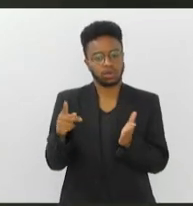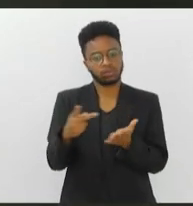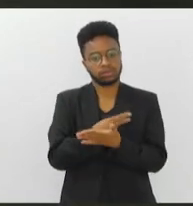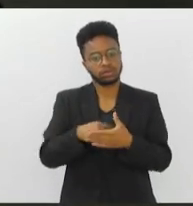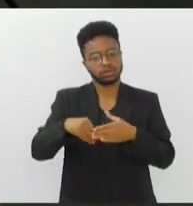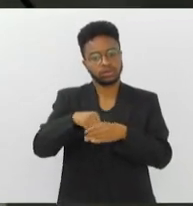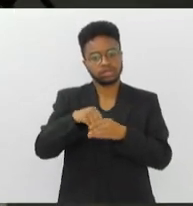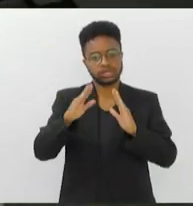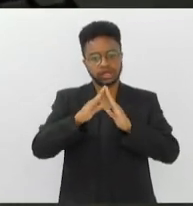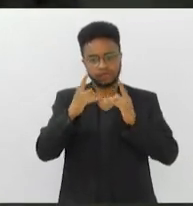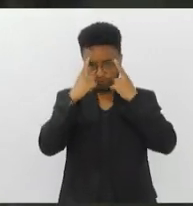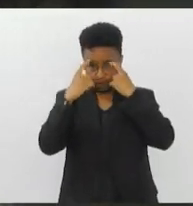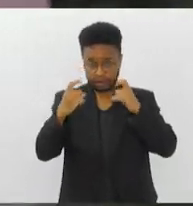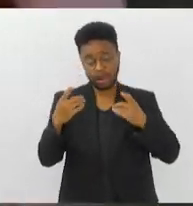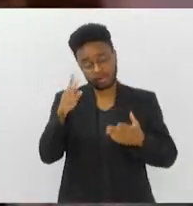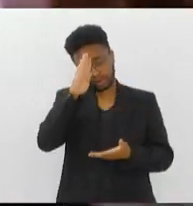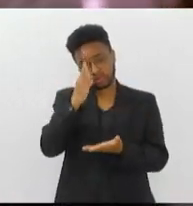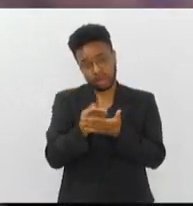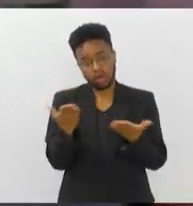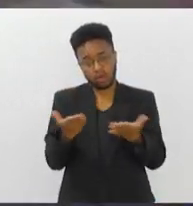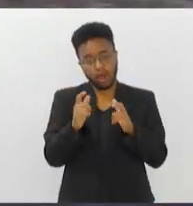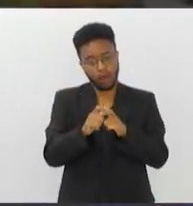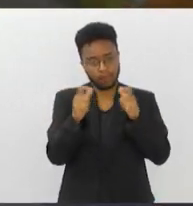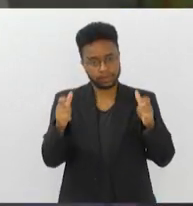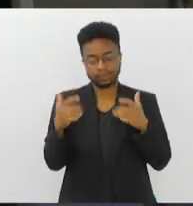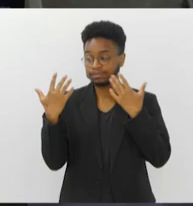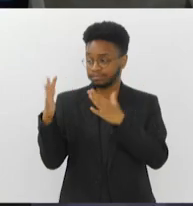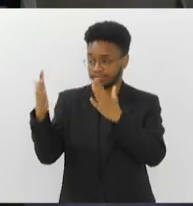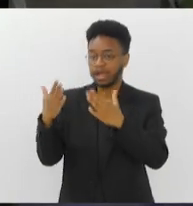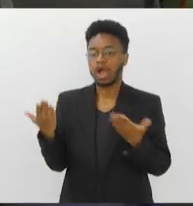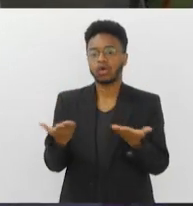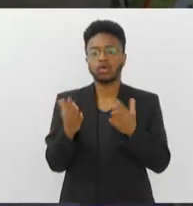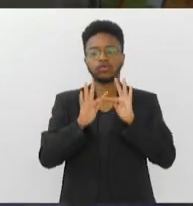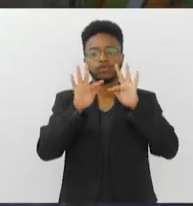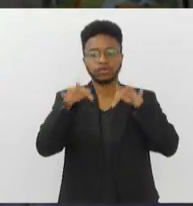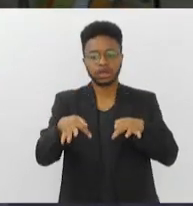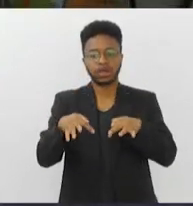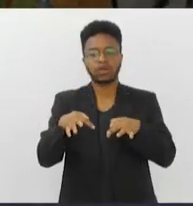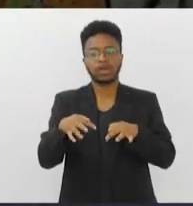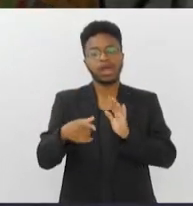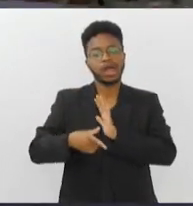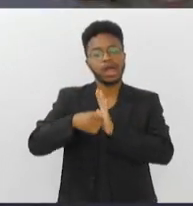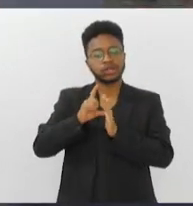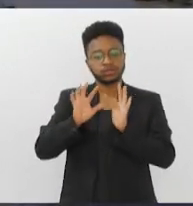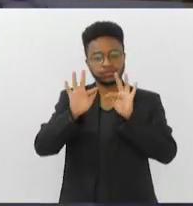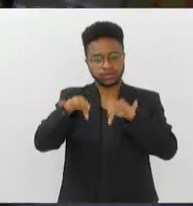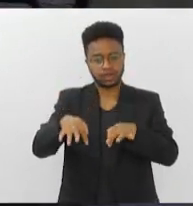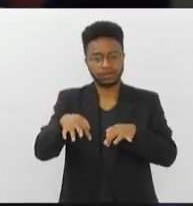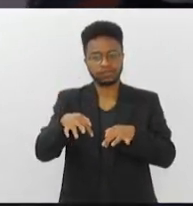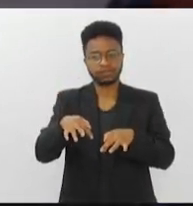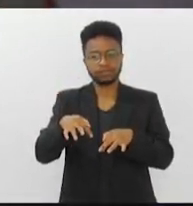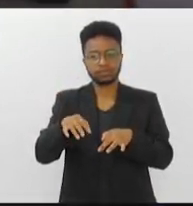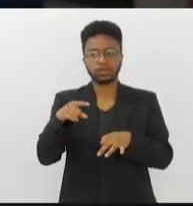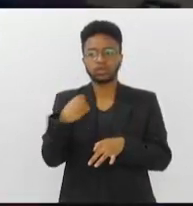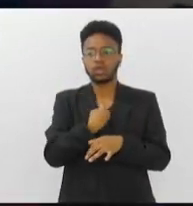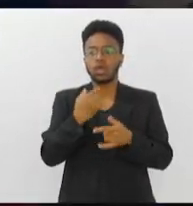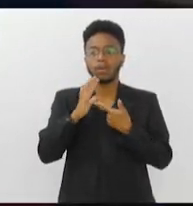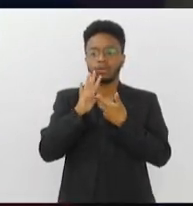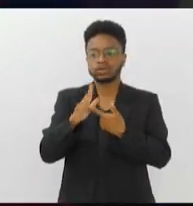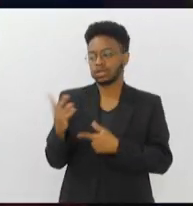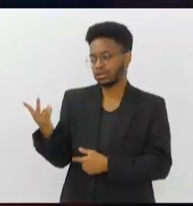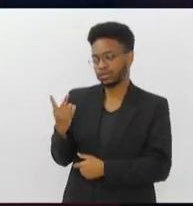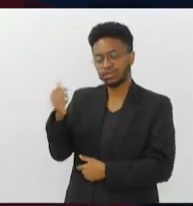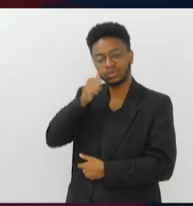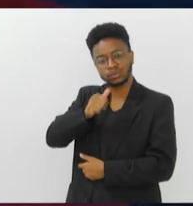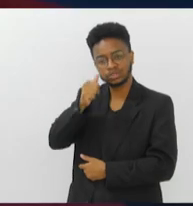acredita que vai ter muito mais. Com certeza. Parabéns aí, Cíntia. Agora, encerrar, antes de encerrar aqui a nossa participação, vamos mostrar aqui as meninas